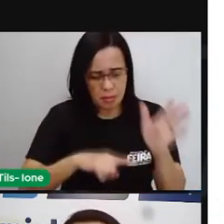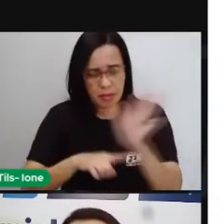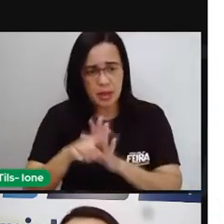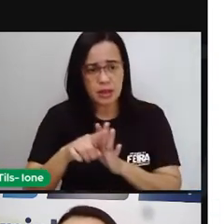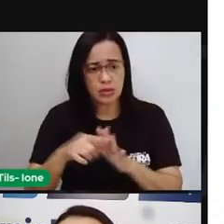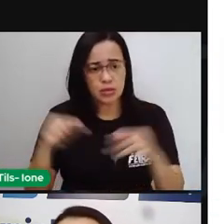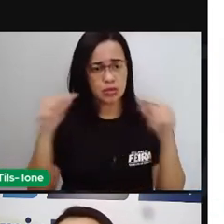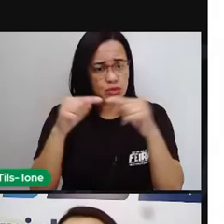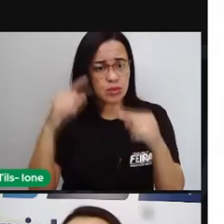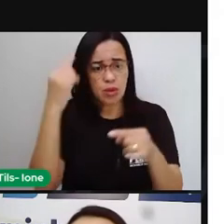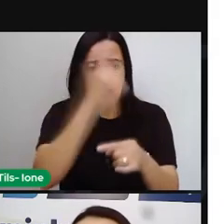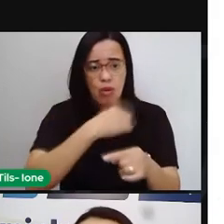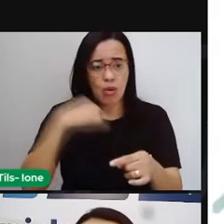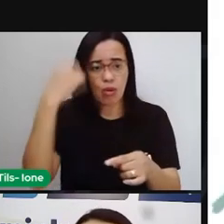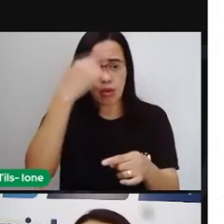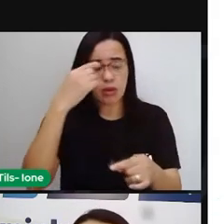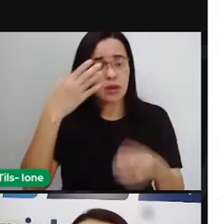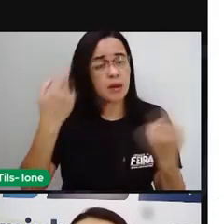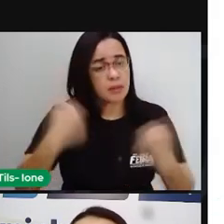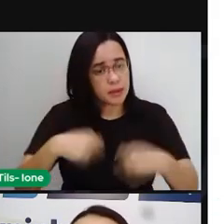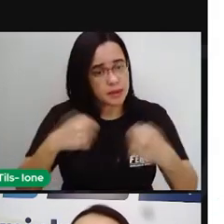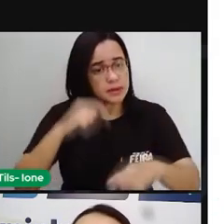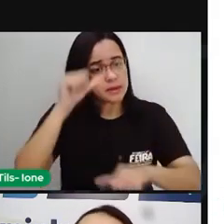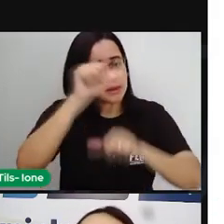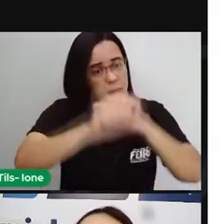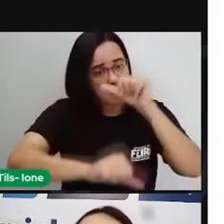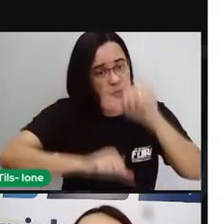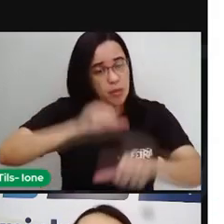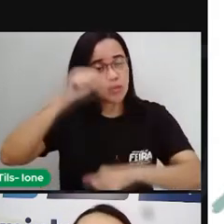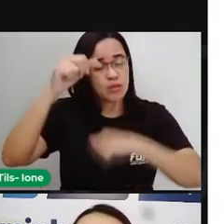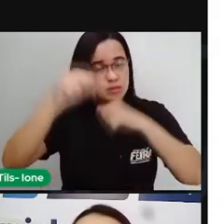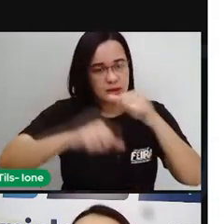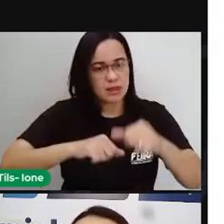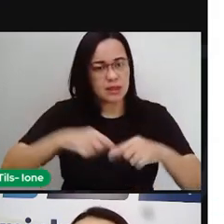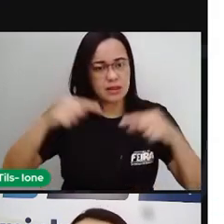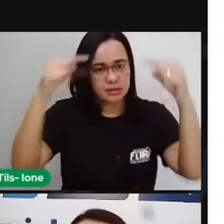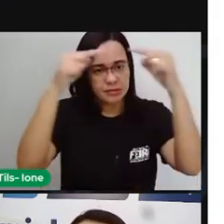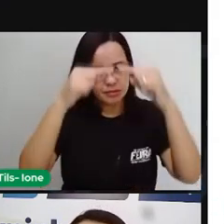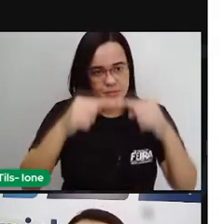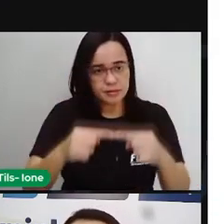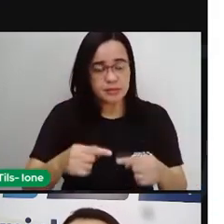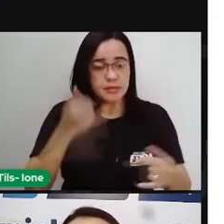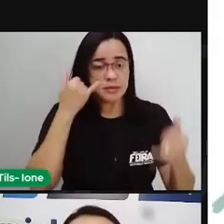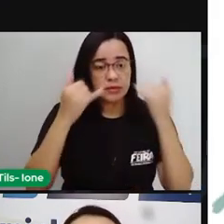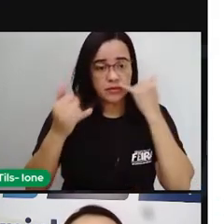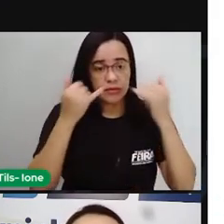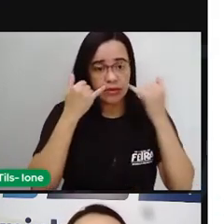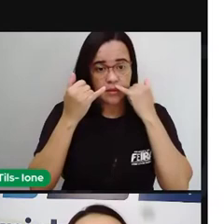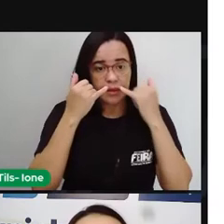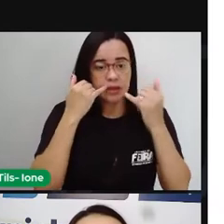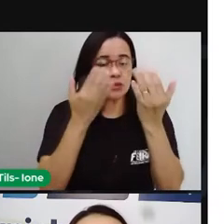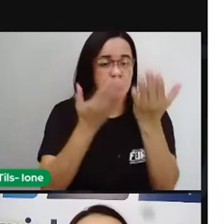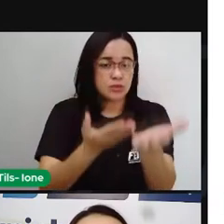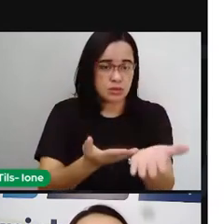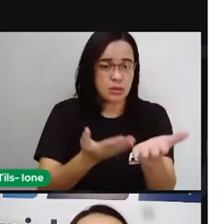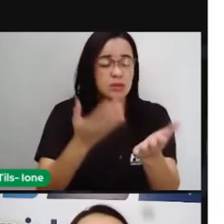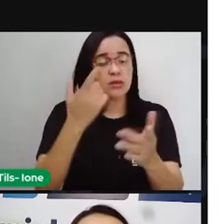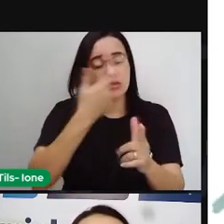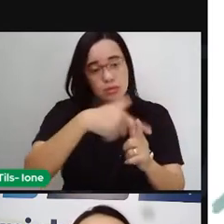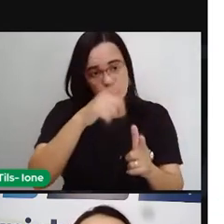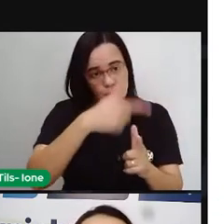Então, a gente precisa fazer uma transformação uma relação aí entre as informações que foram dadas pelo problema.